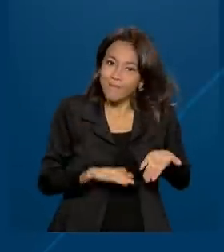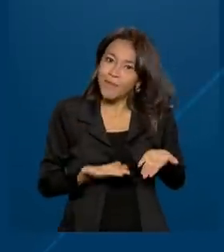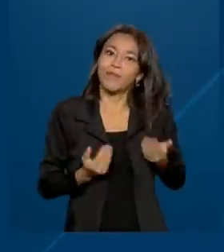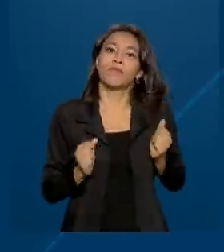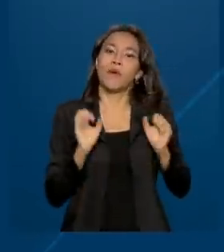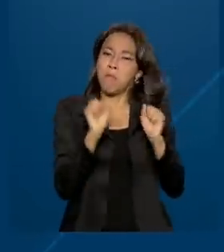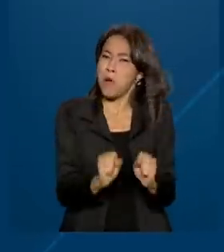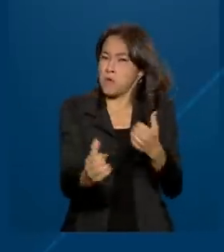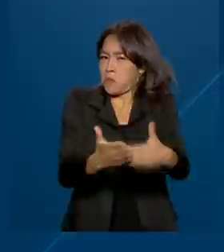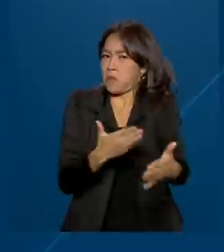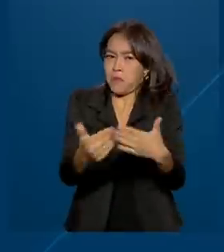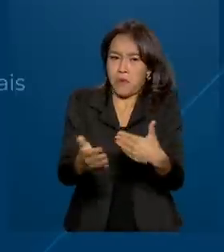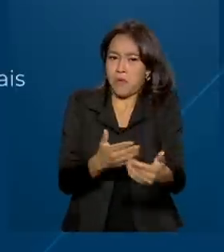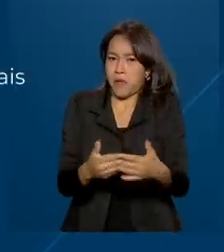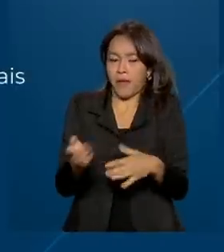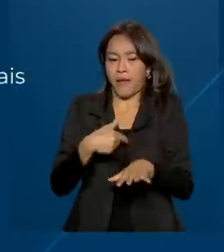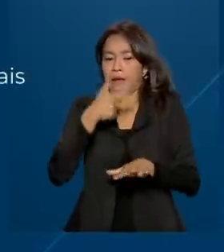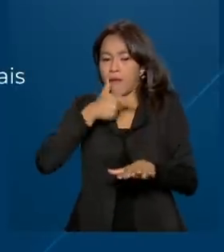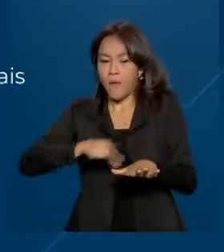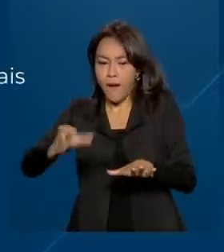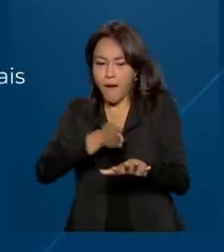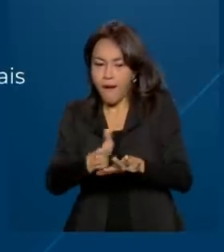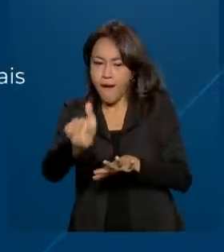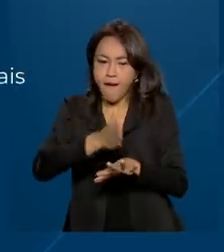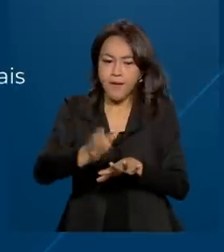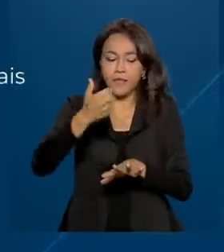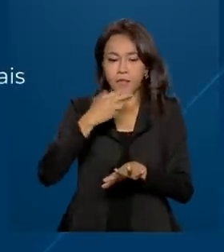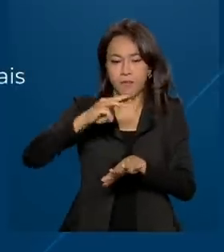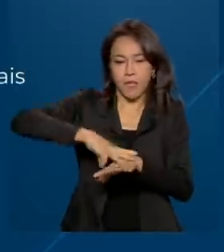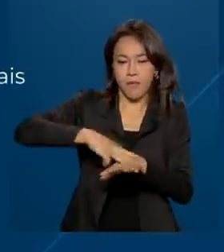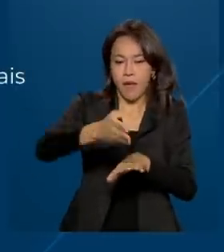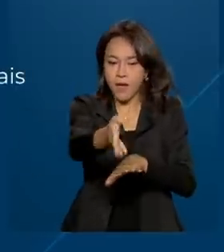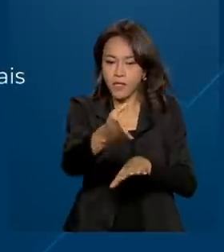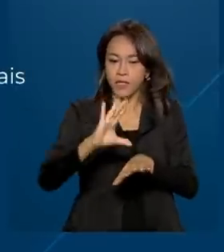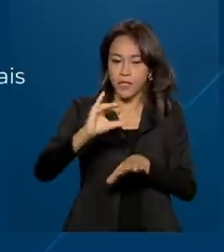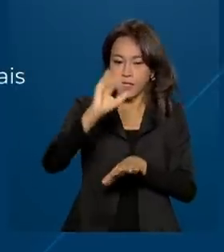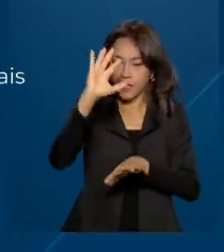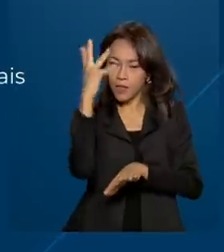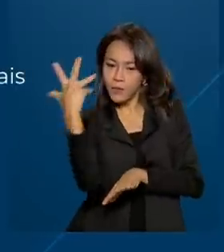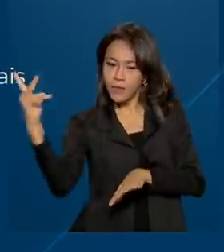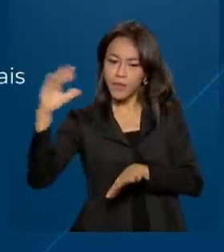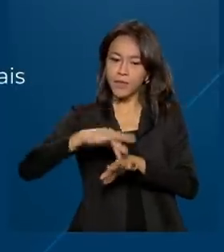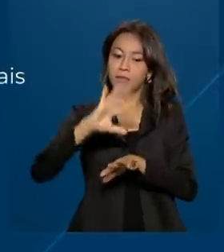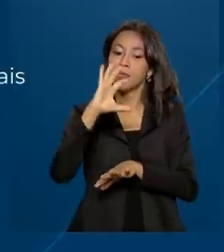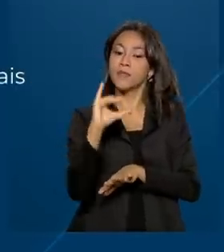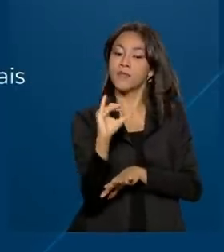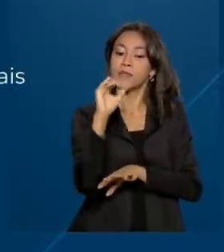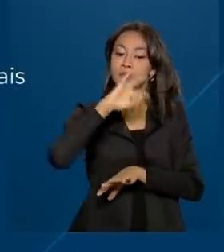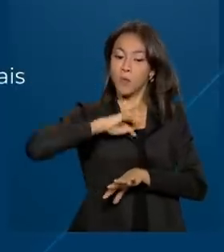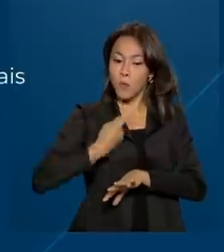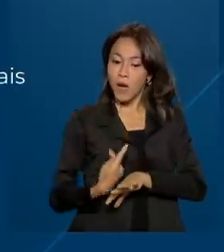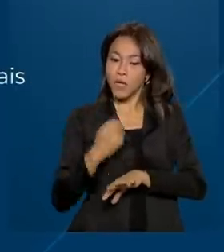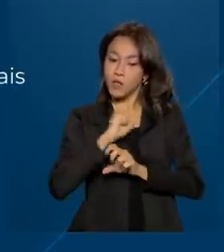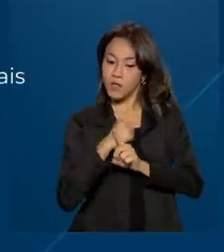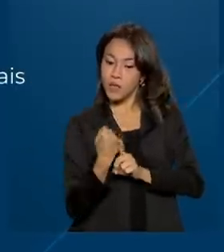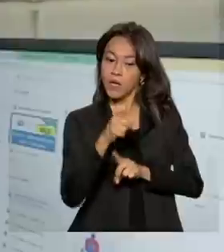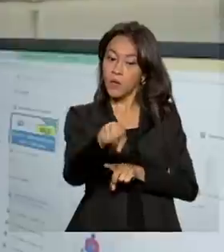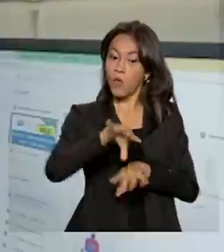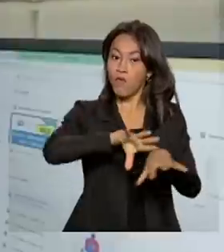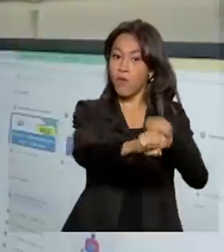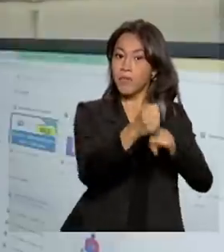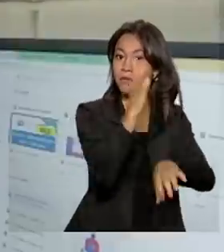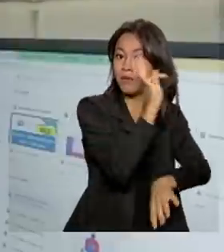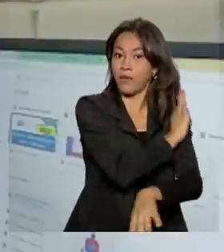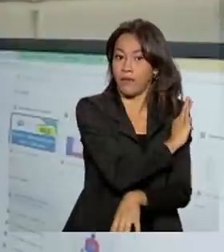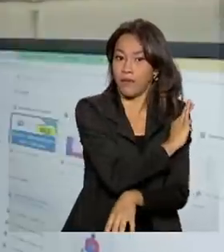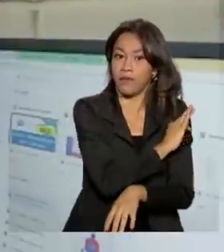Pode ser qualquer uma delas. Linguagens, matemática, ciências da natureza, ciências humanas e sociais ou formação técnica. Para